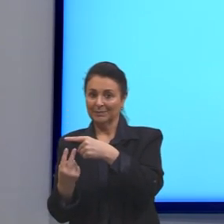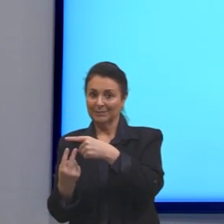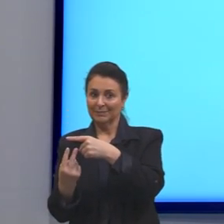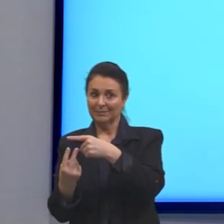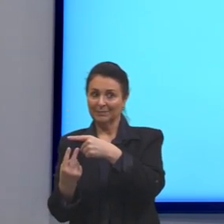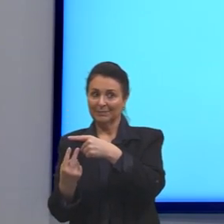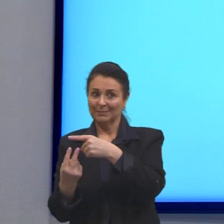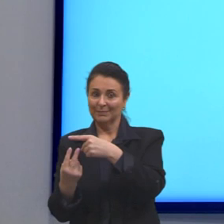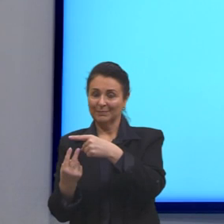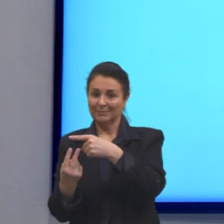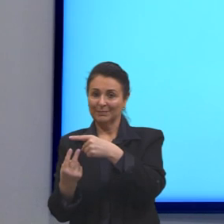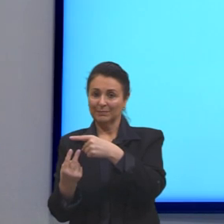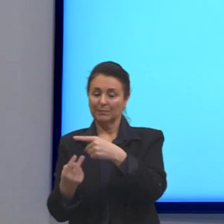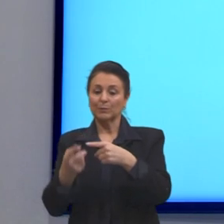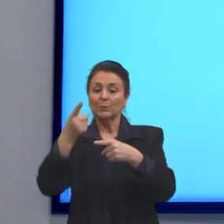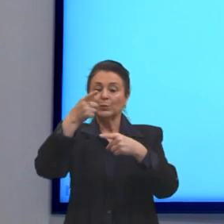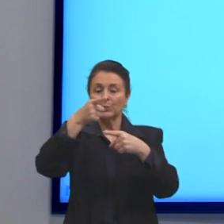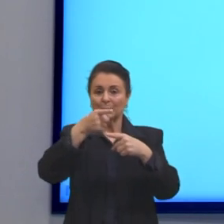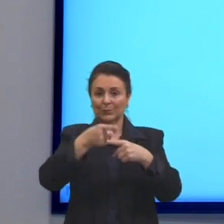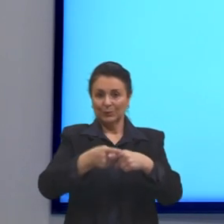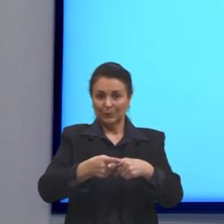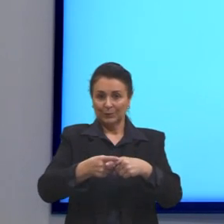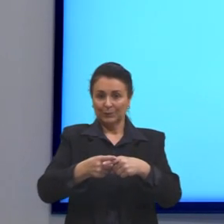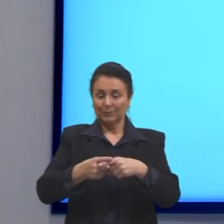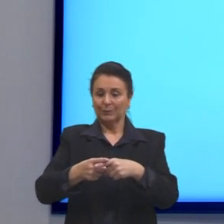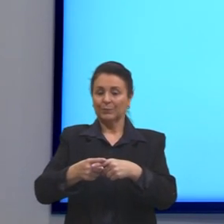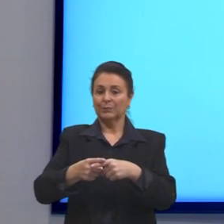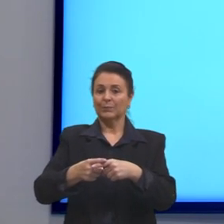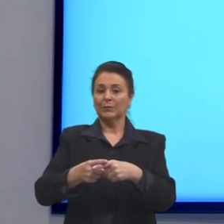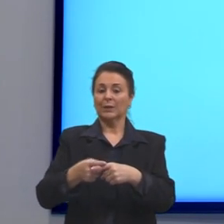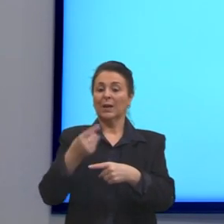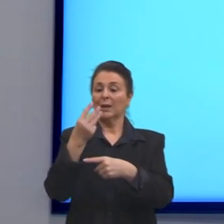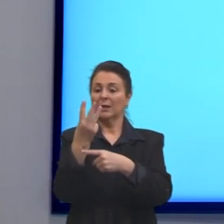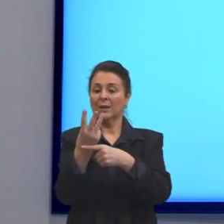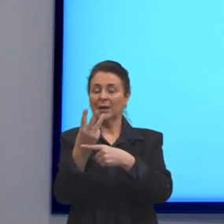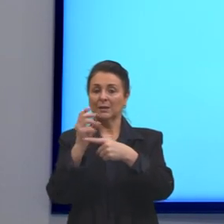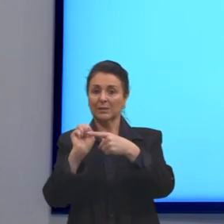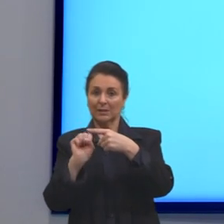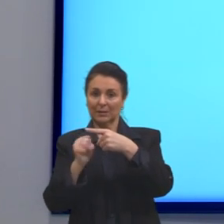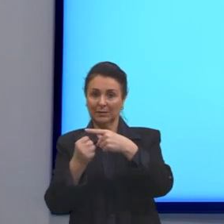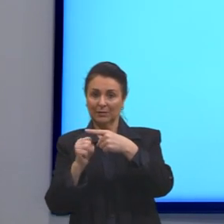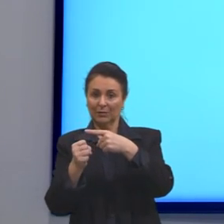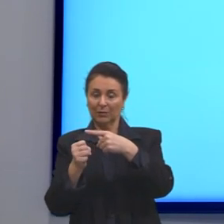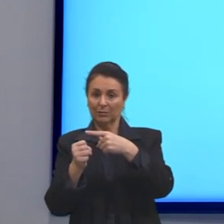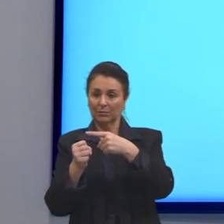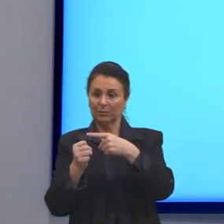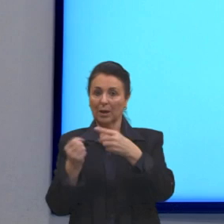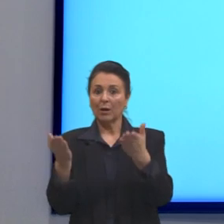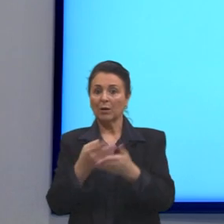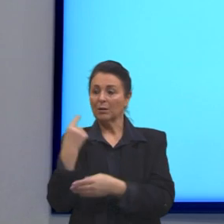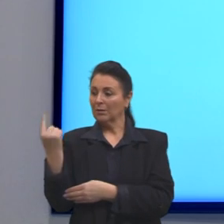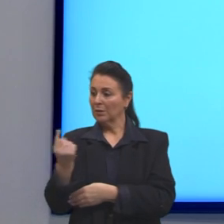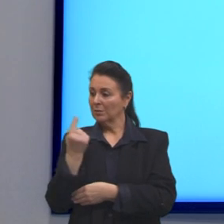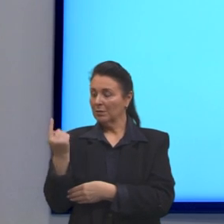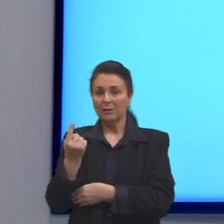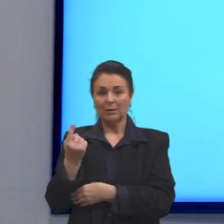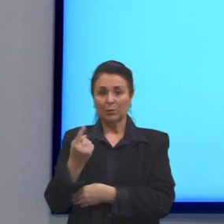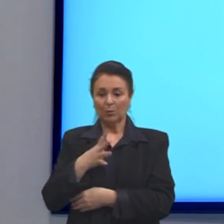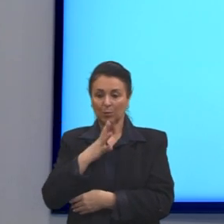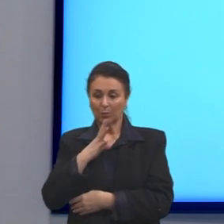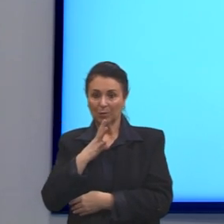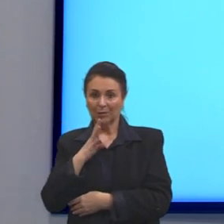Então, tá, multiplicamos, 3 sobre 8, agora está isolada a nossa variável.